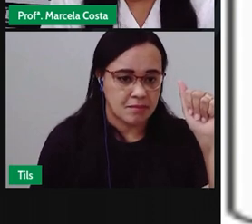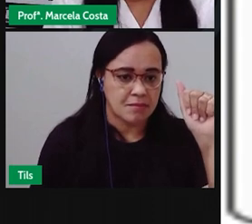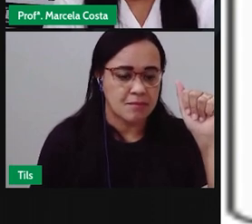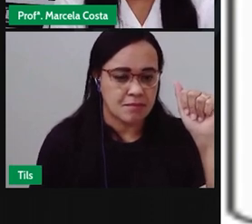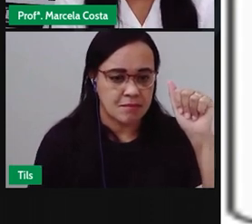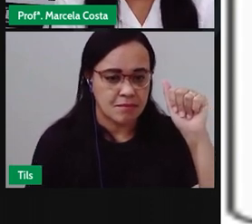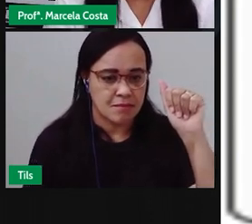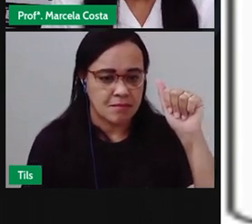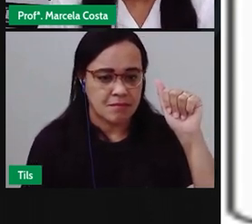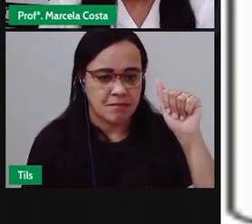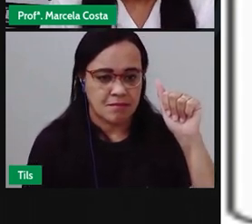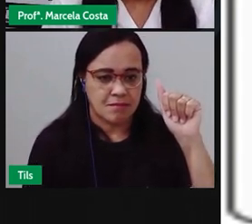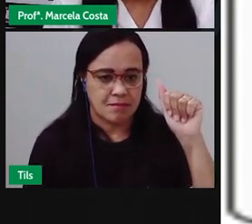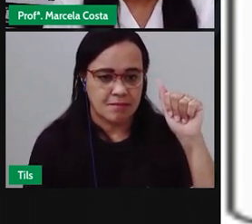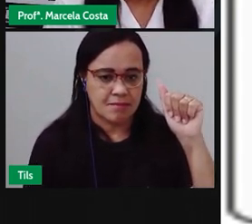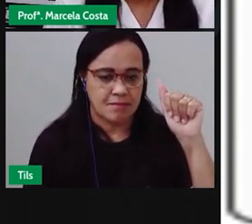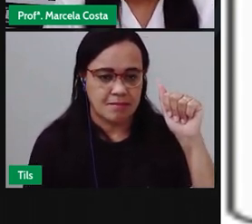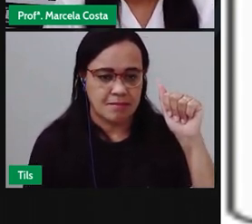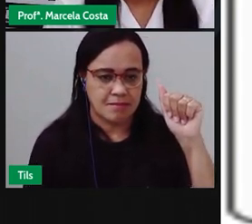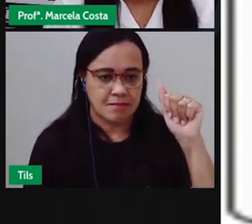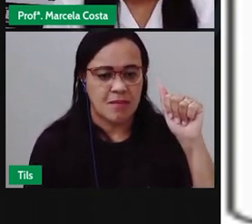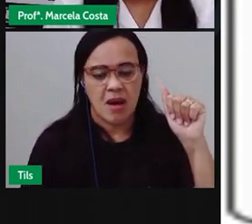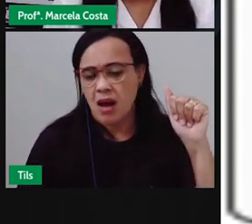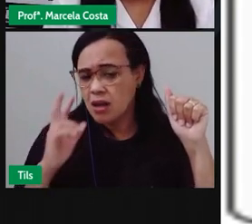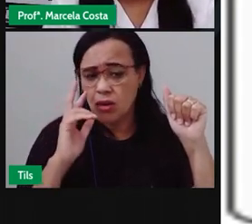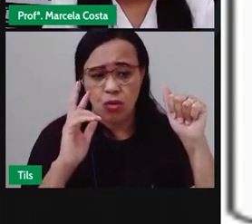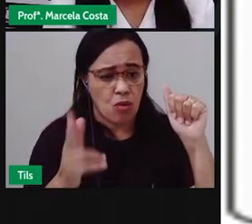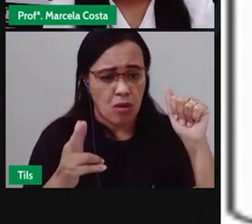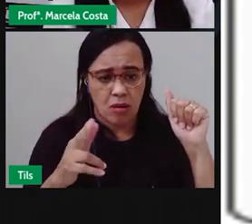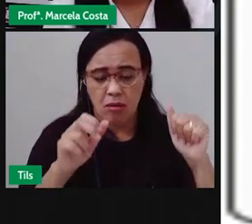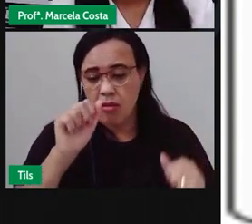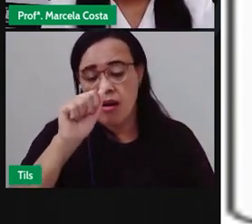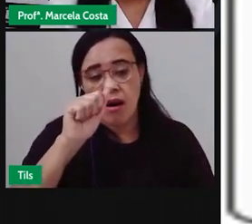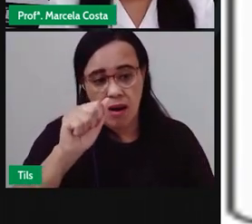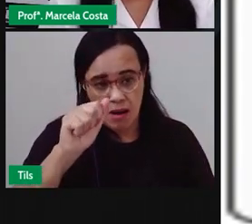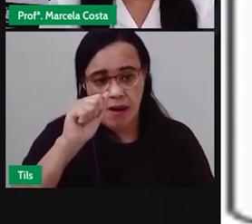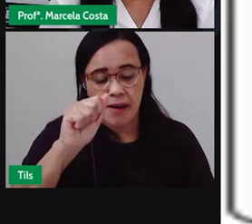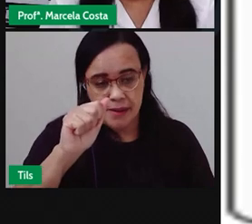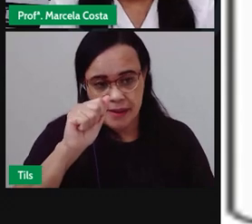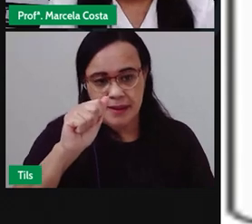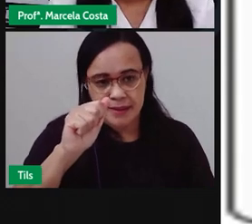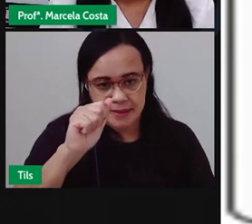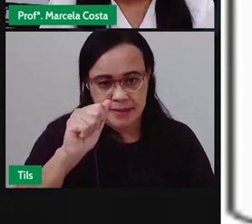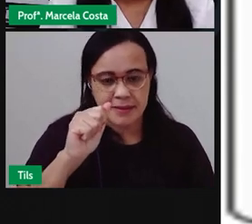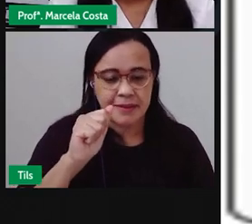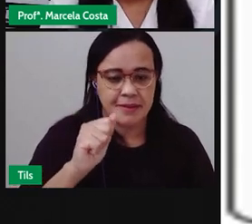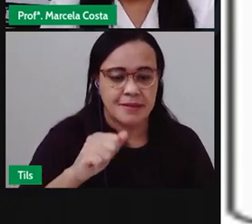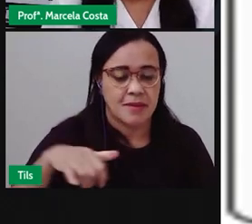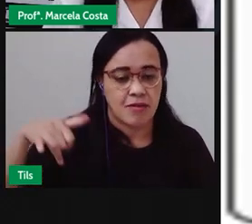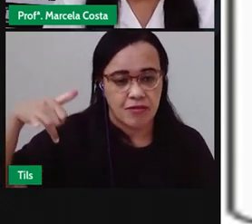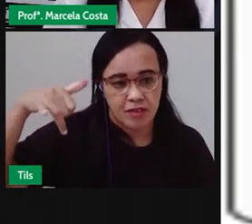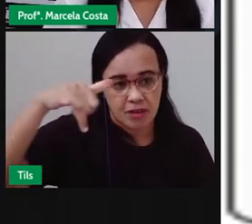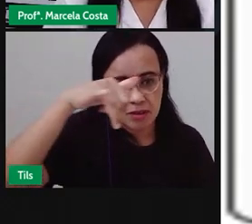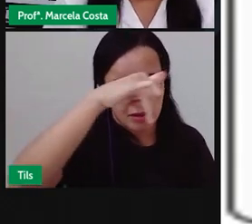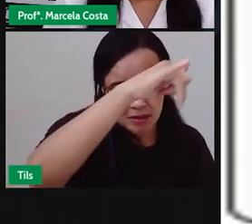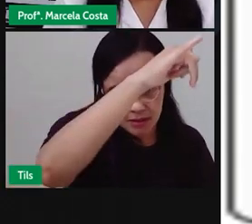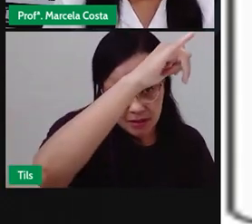O som da letra A É A mesmo A de abelha A de avião